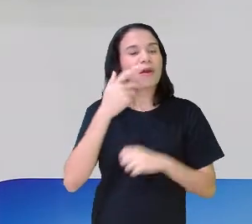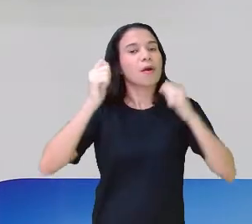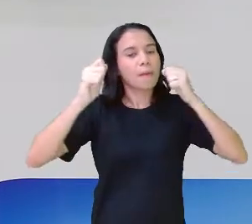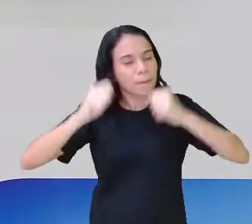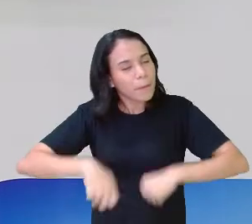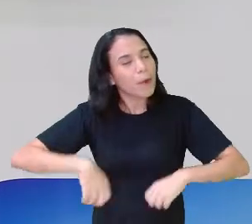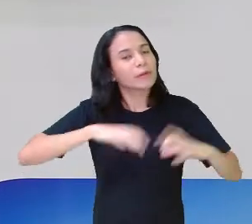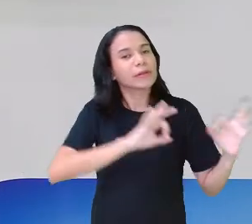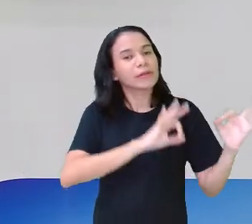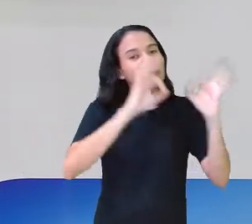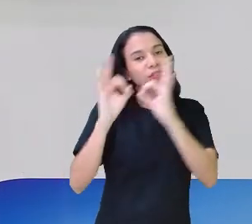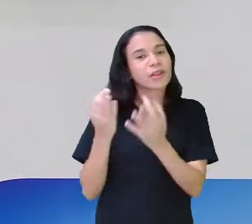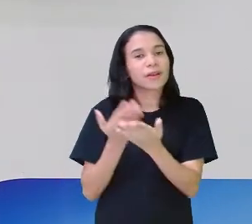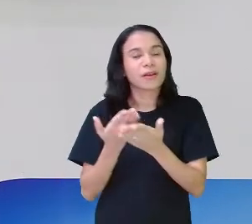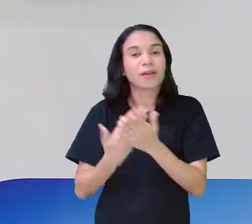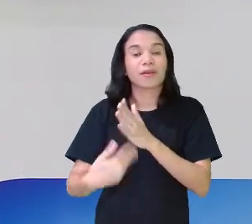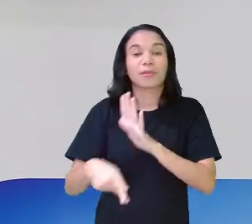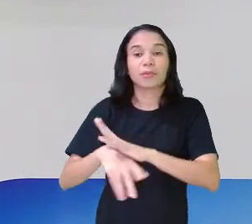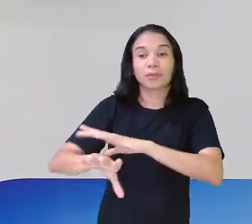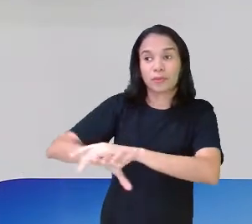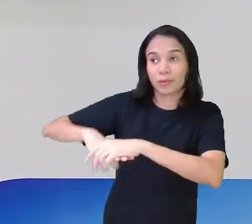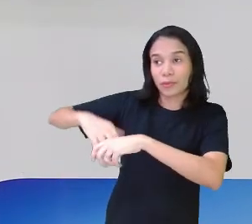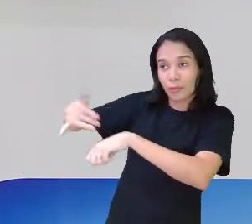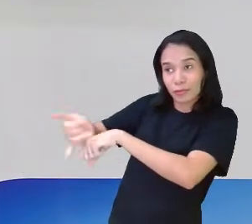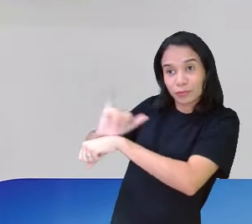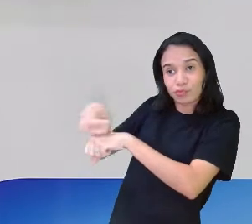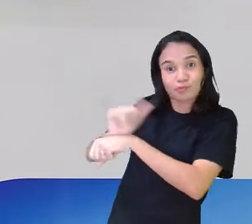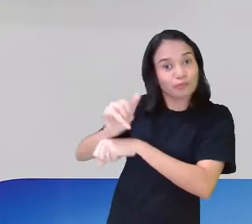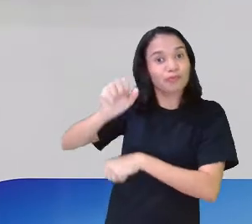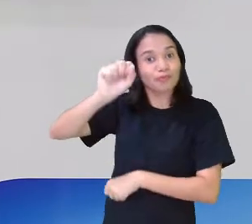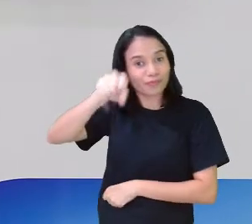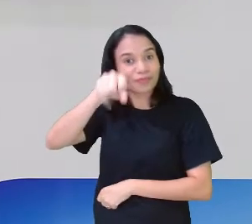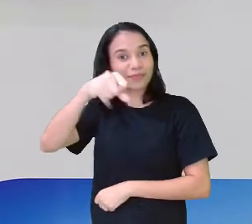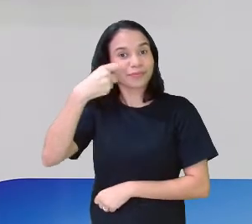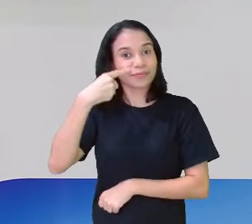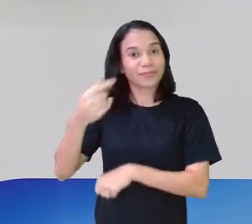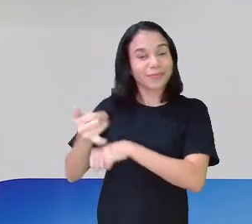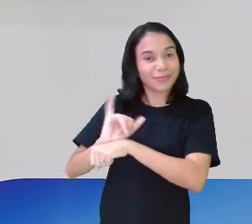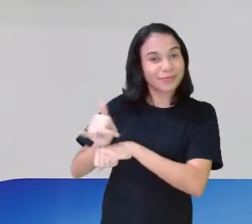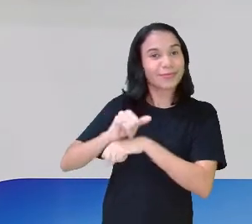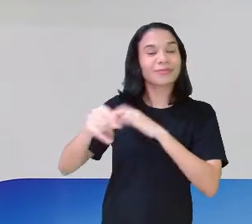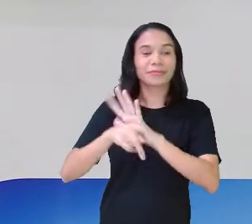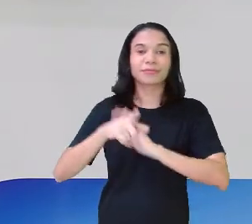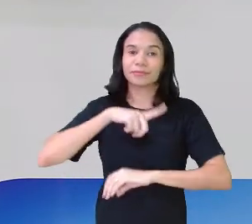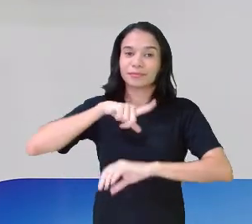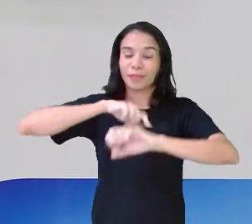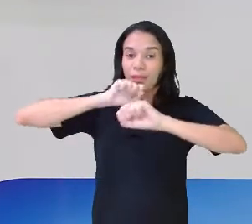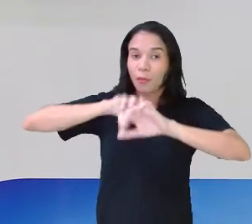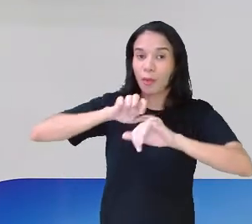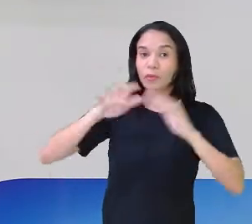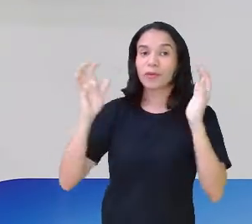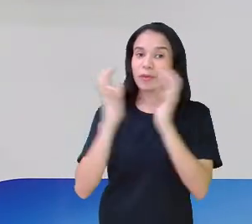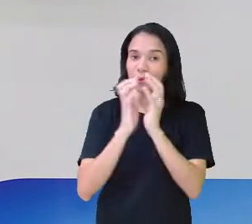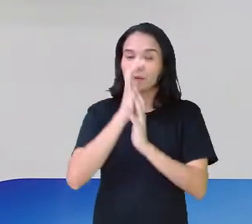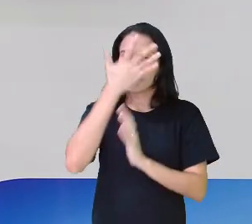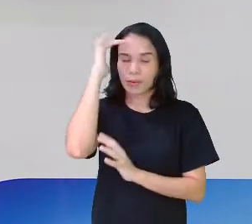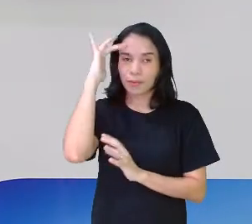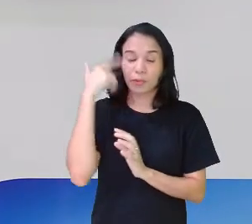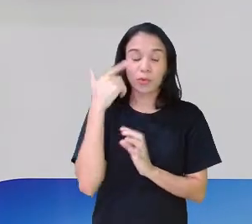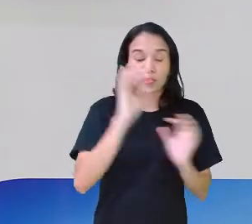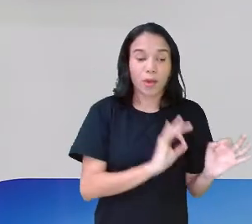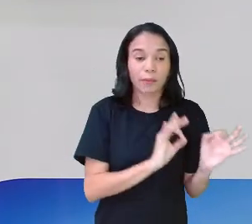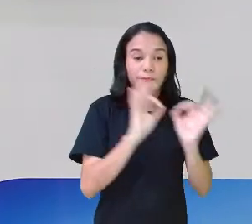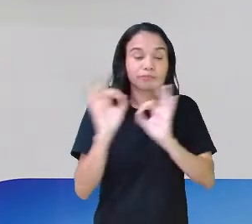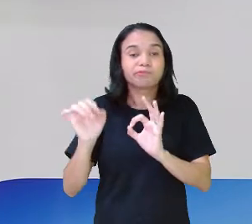pode assistir essa aula no canal do YouTube, isso mesmo, lá no YouTube tem o canal do Educa Recife. Você acessa esse